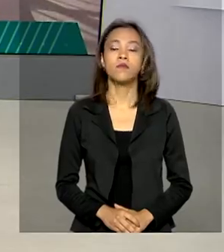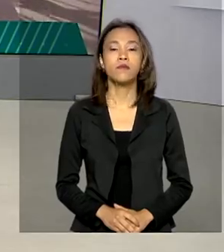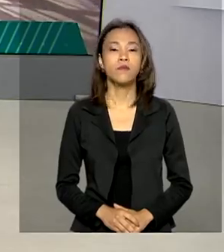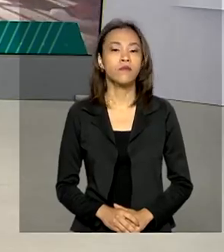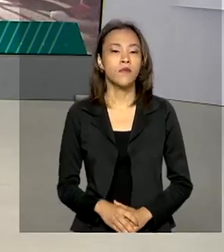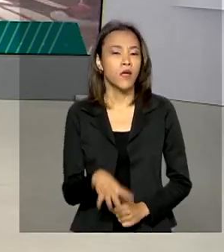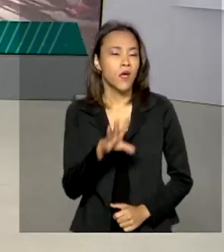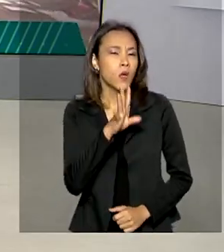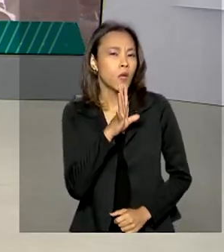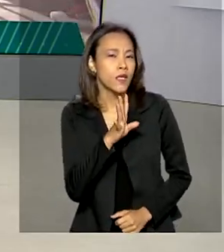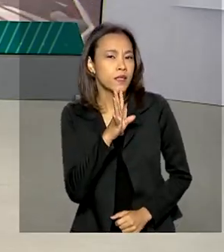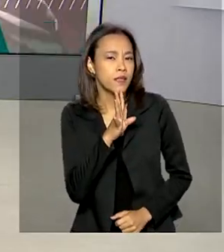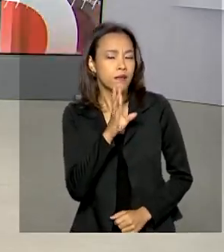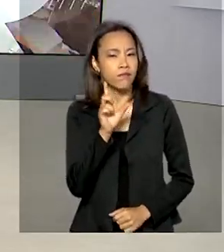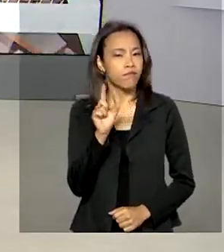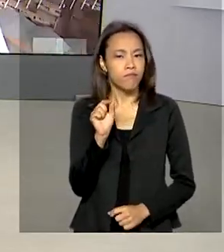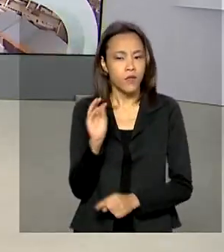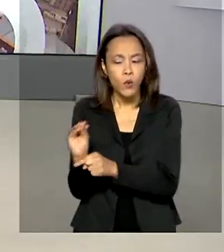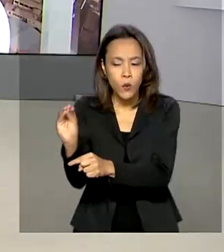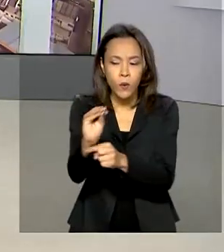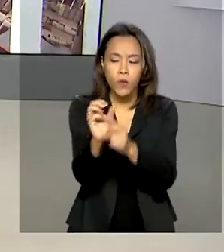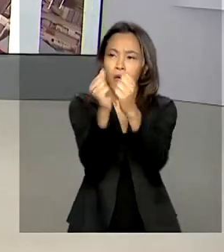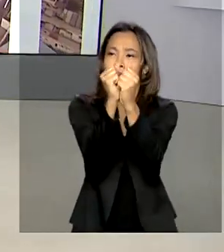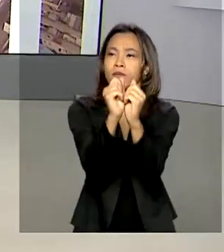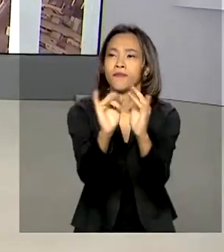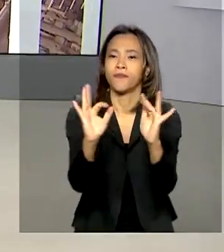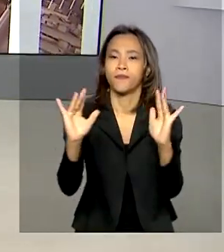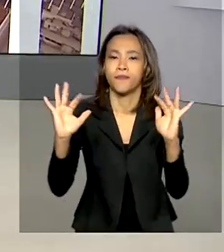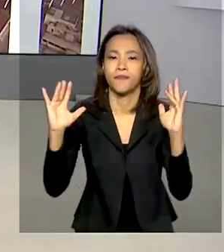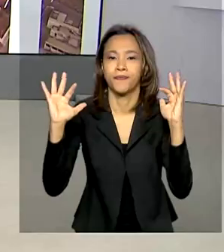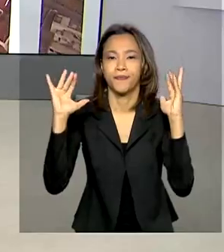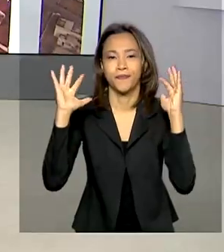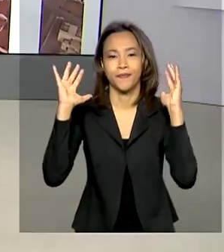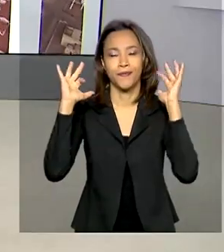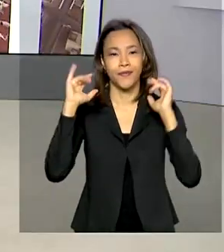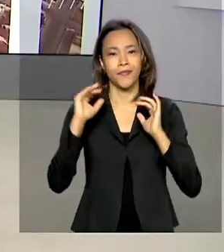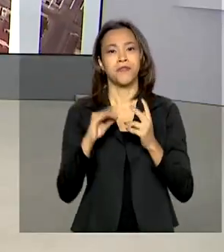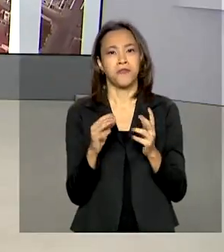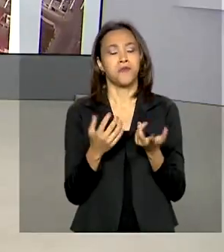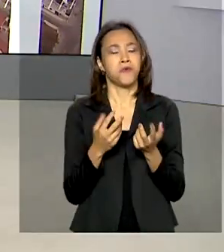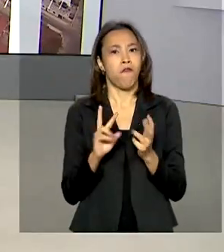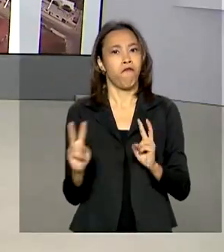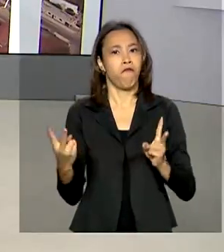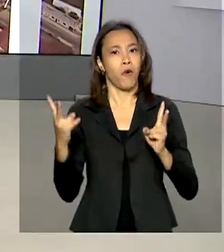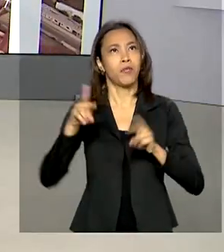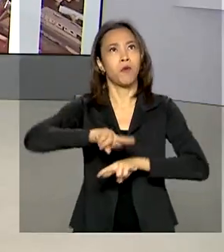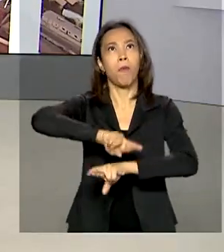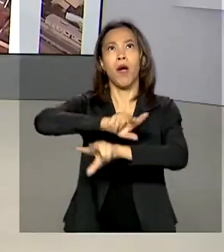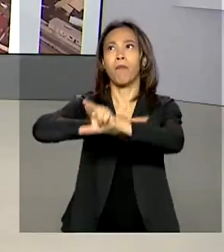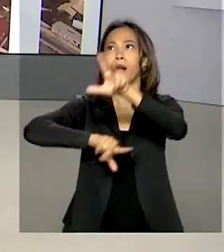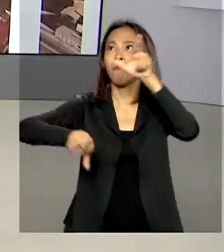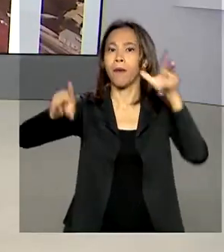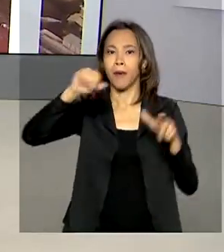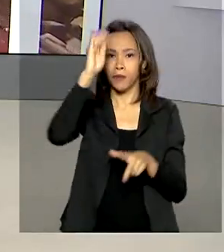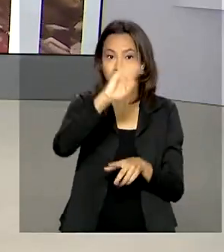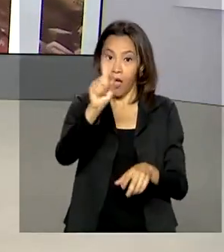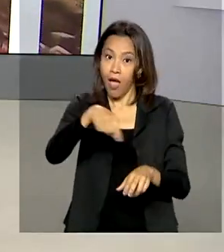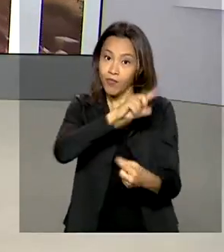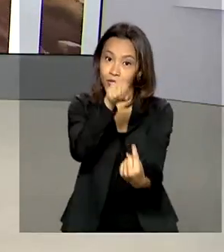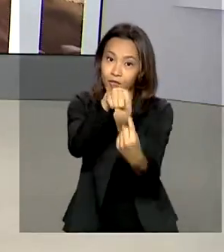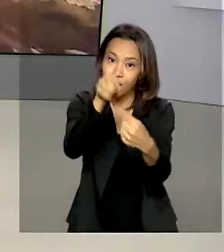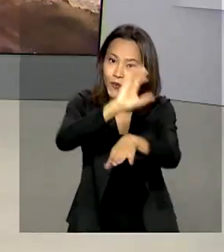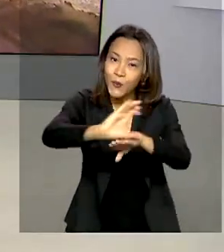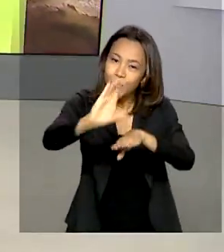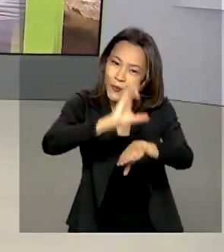Conhecer e preservar o meio ambiente a partir da valorização da biodiversidade do país. Essa é a meta do curso online